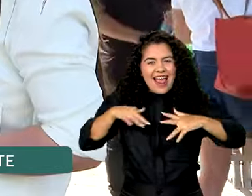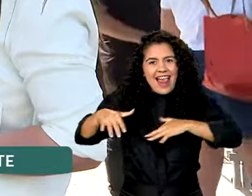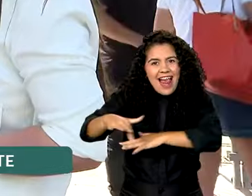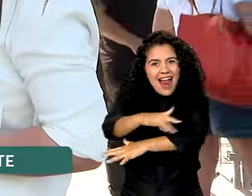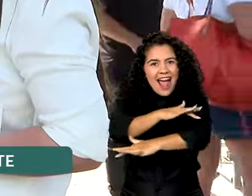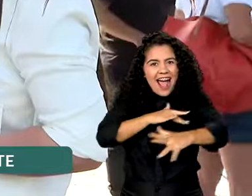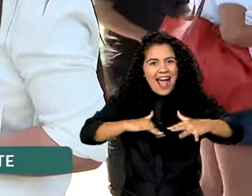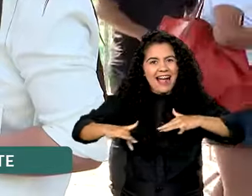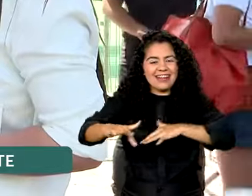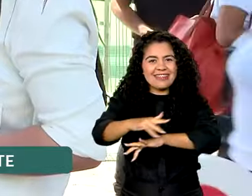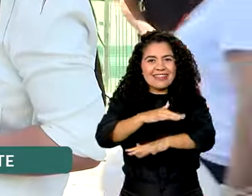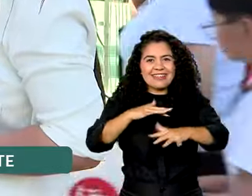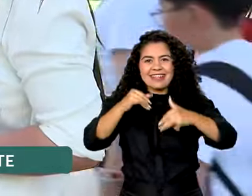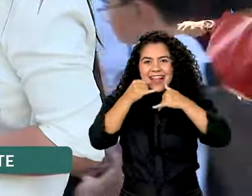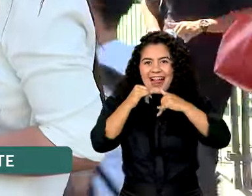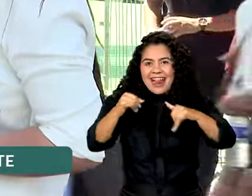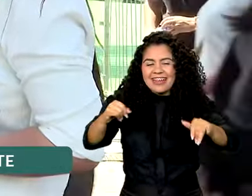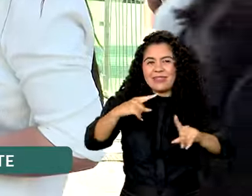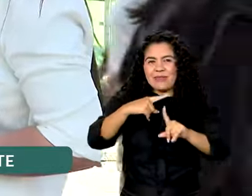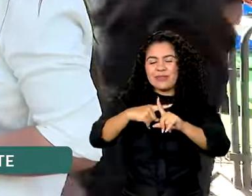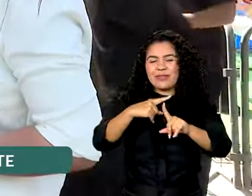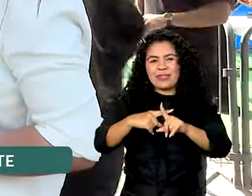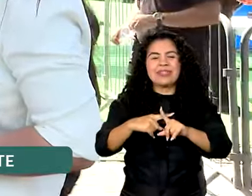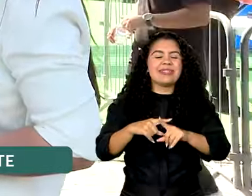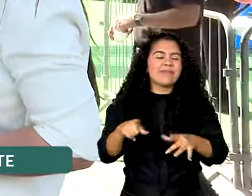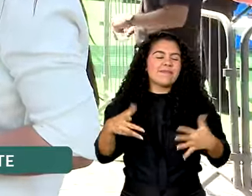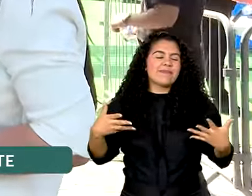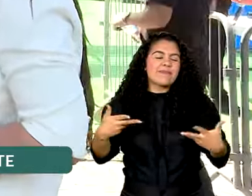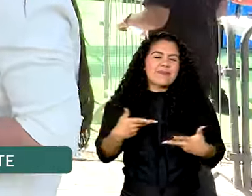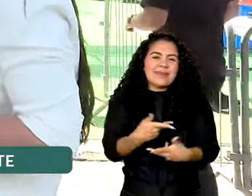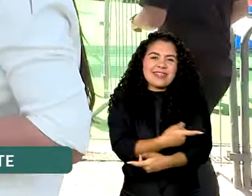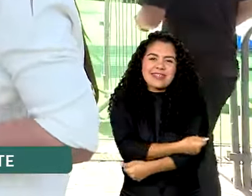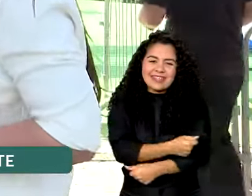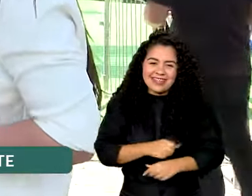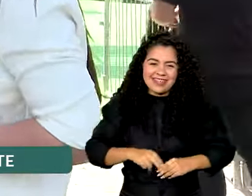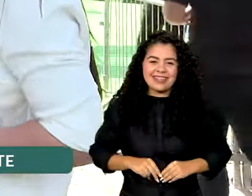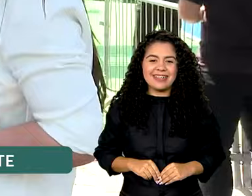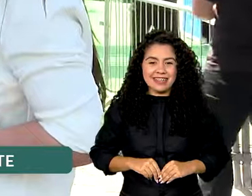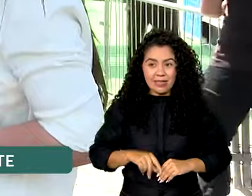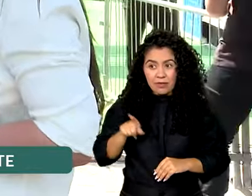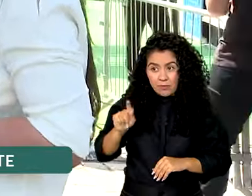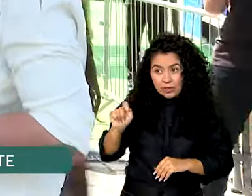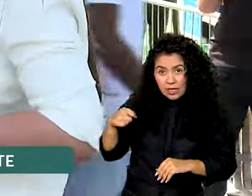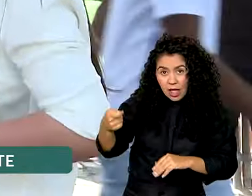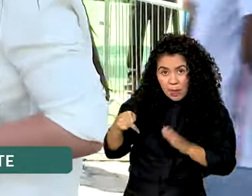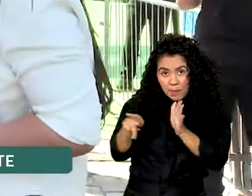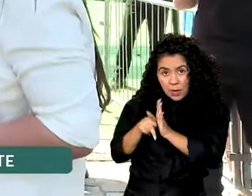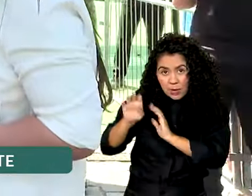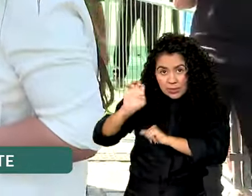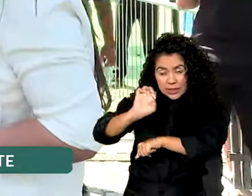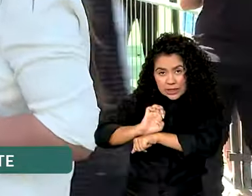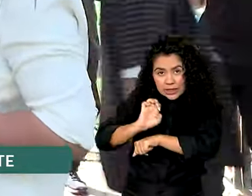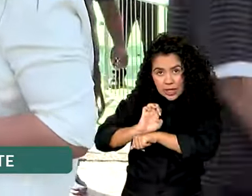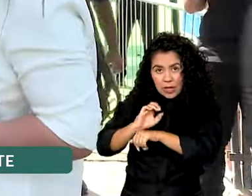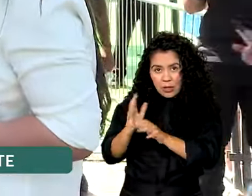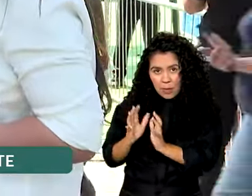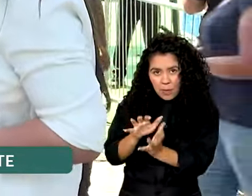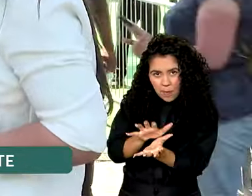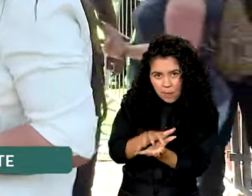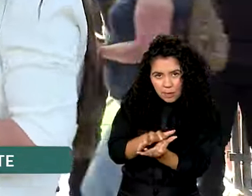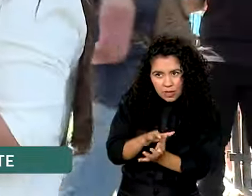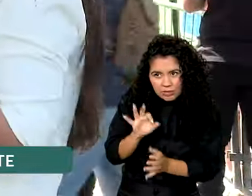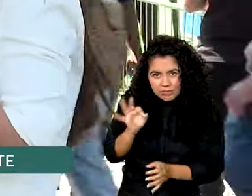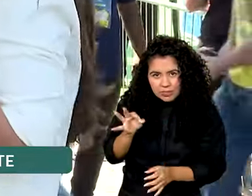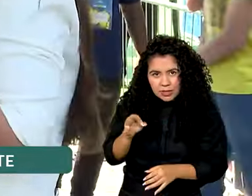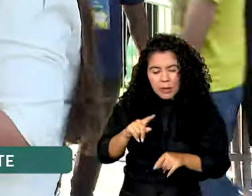calor humano que o brasileiro traz. Isso é maravilhoso. Bom, você é de Pernambuco, mas está morando em Luxemburgo. Me contou